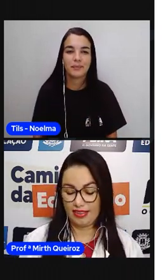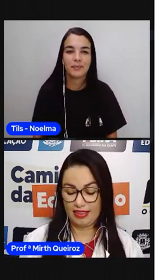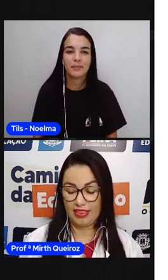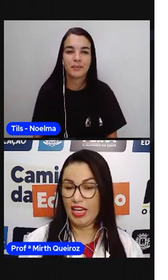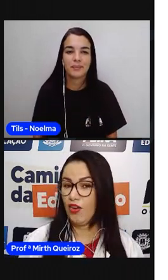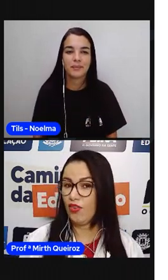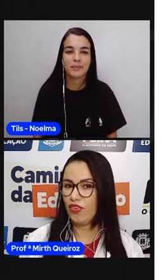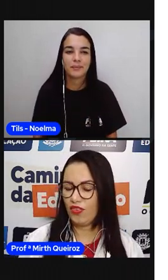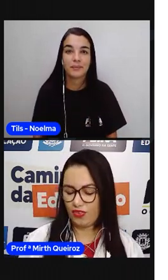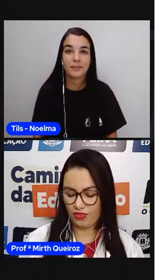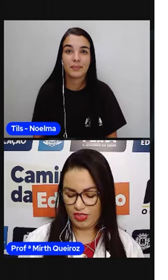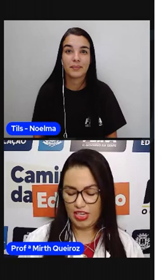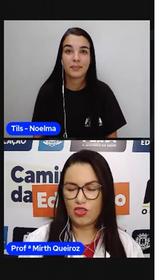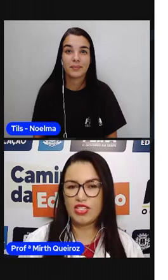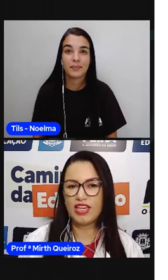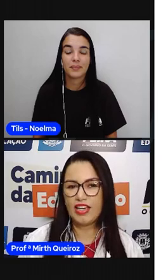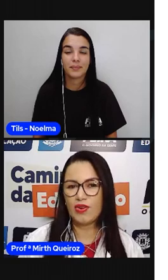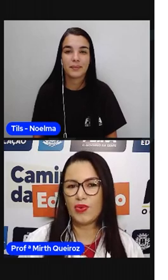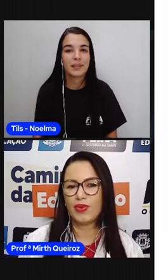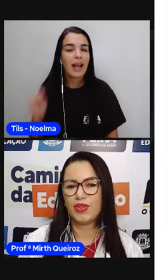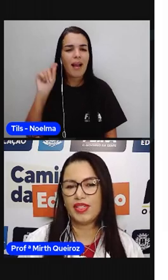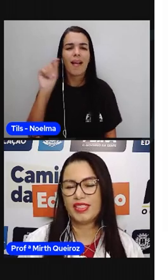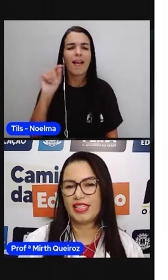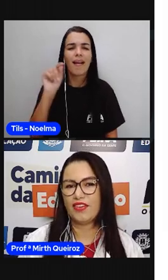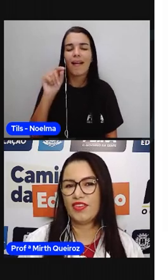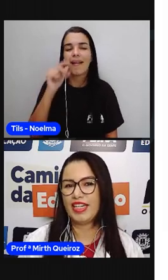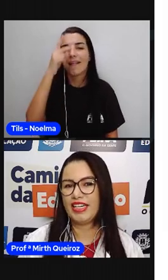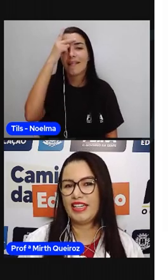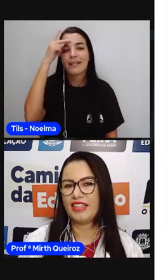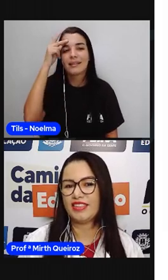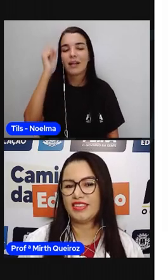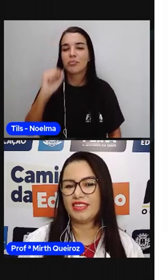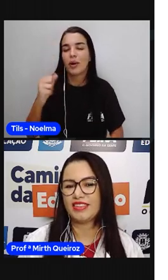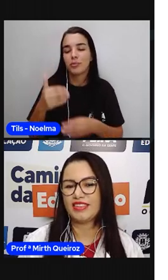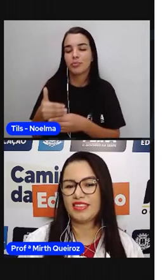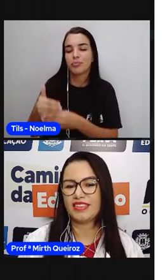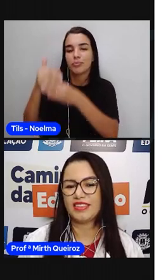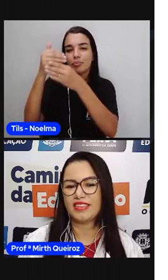Não? Quem conseguiu? Escrevam aí.